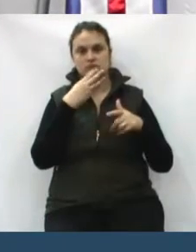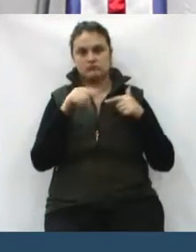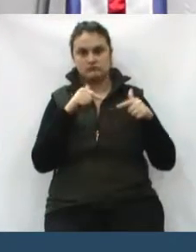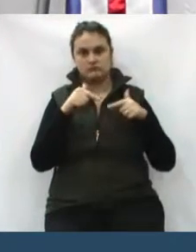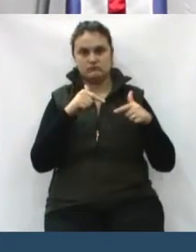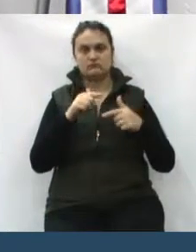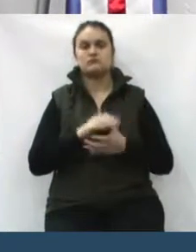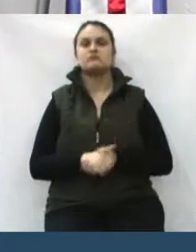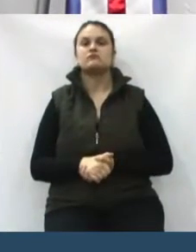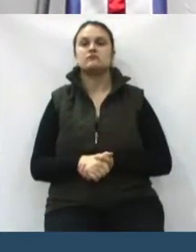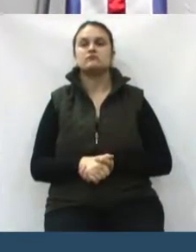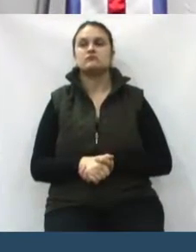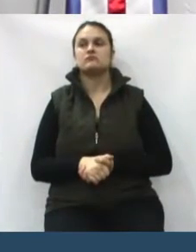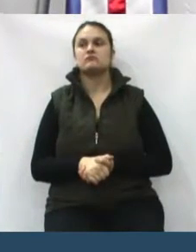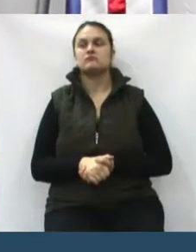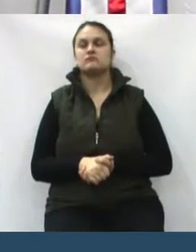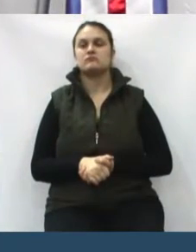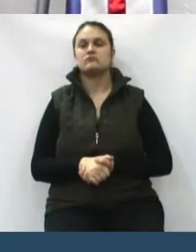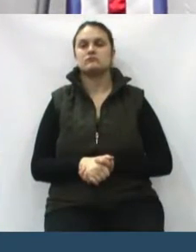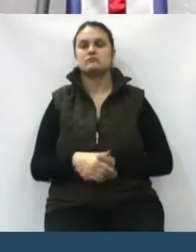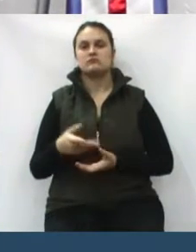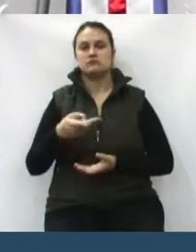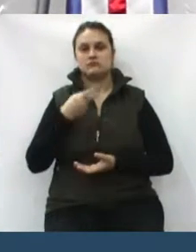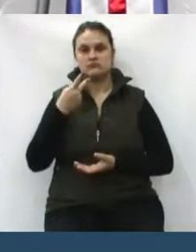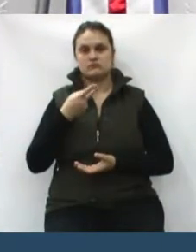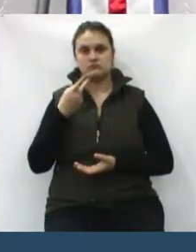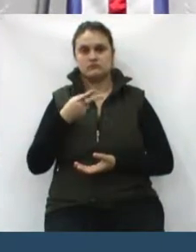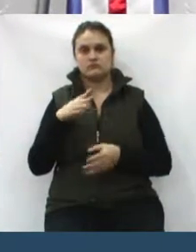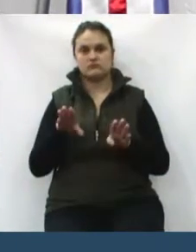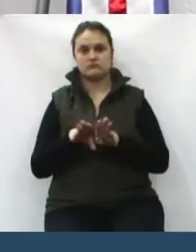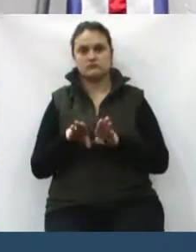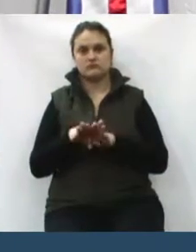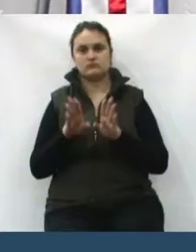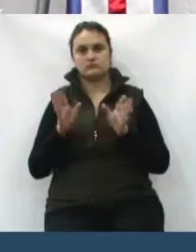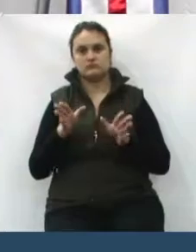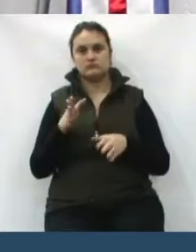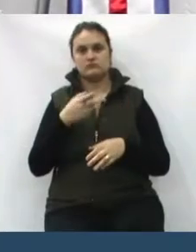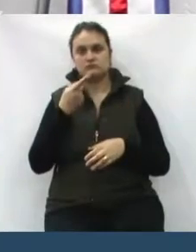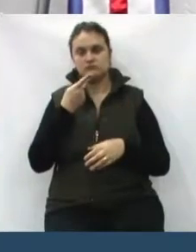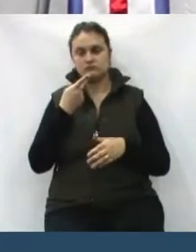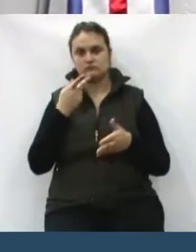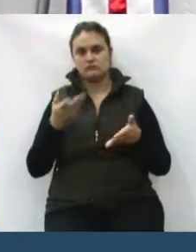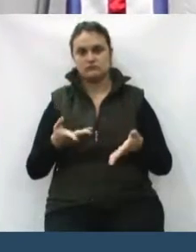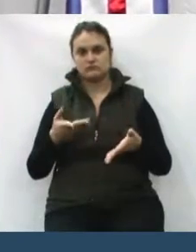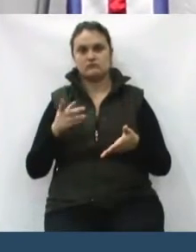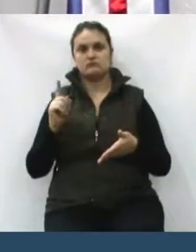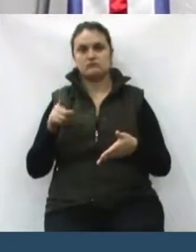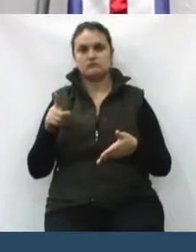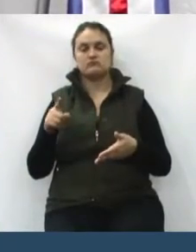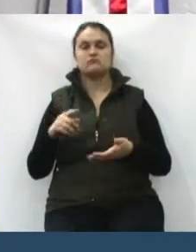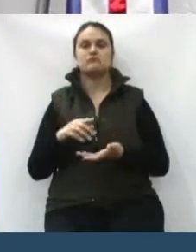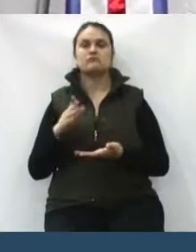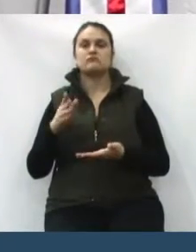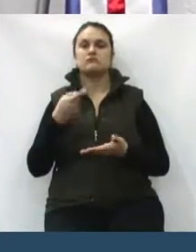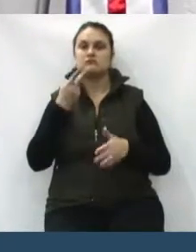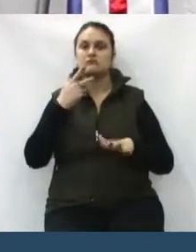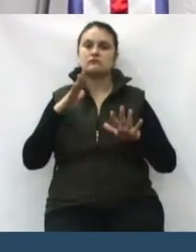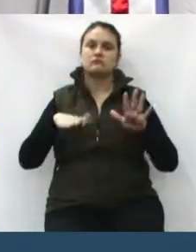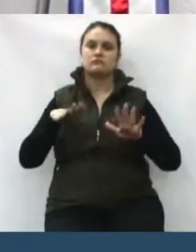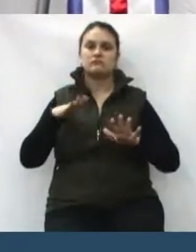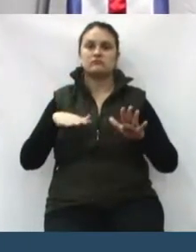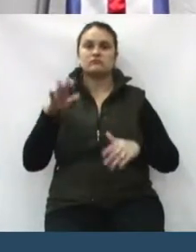e falar também do que foi comentado na sessão de hoje, que foi ser reportado algumas vezes